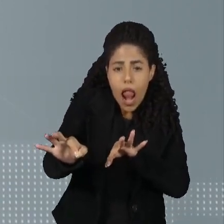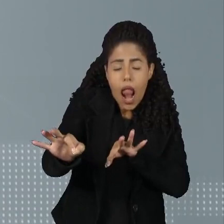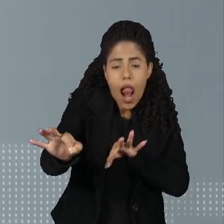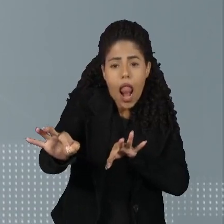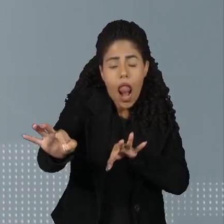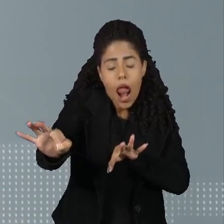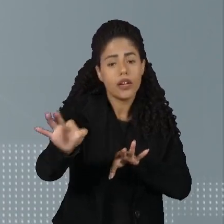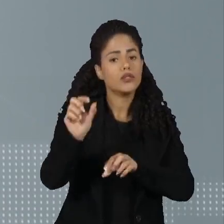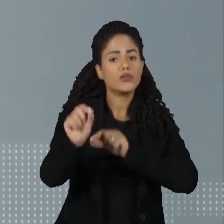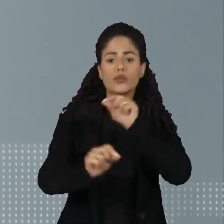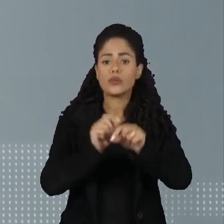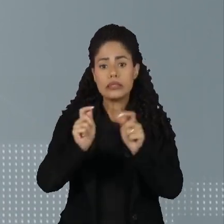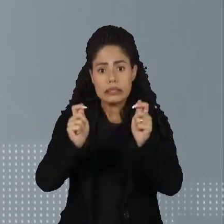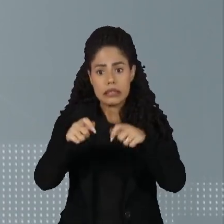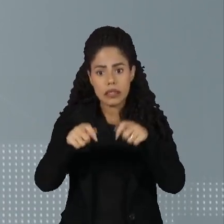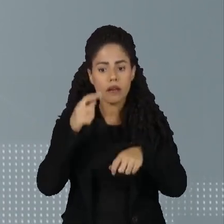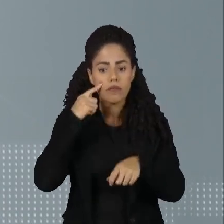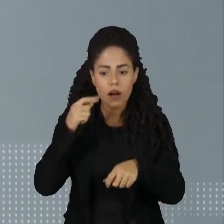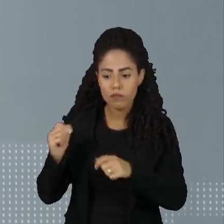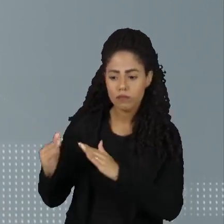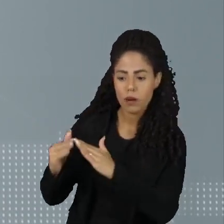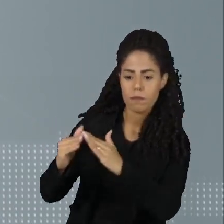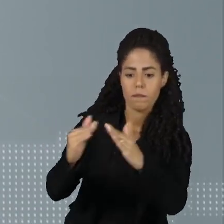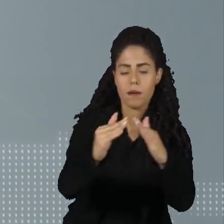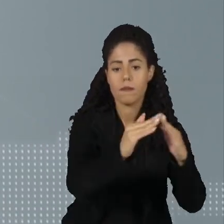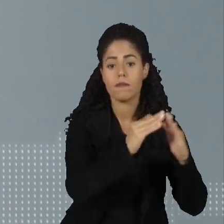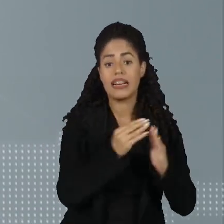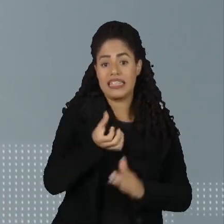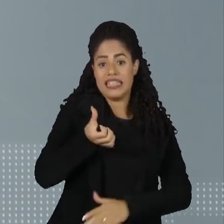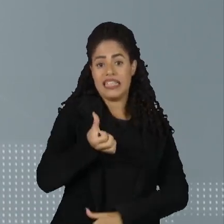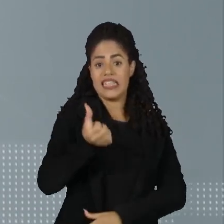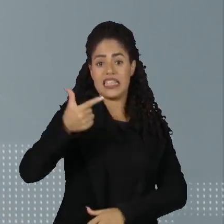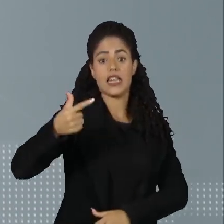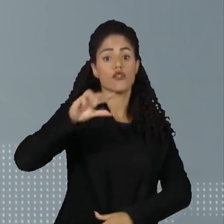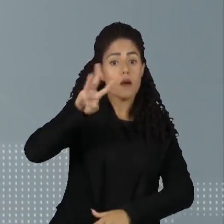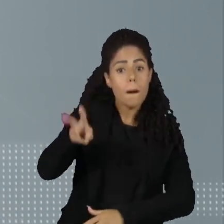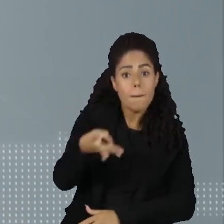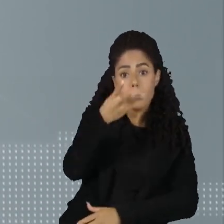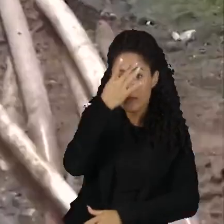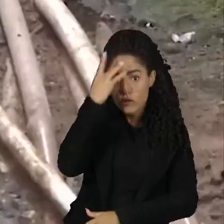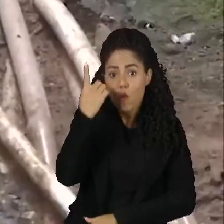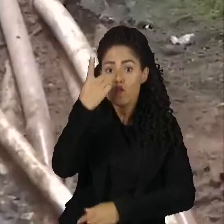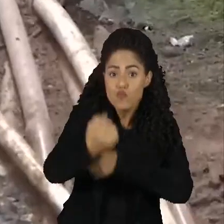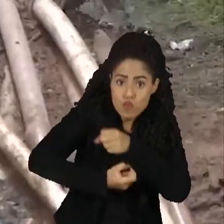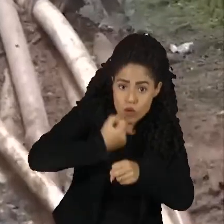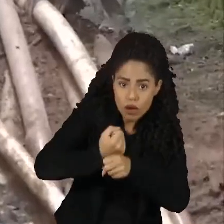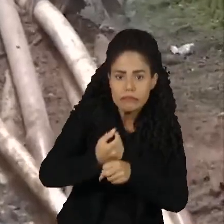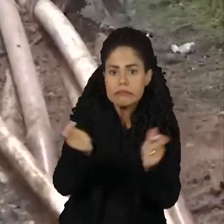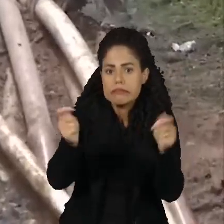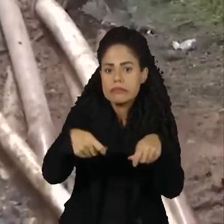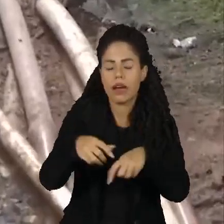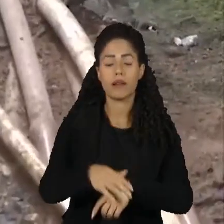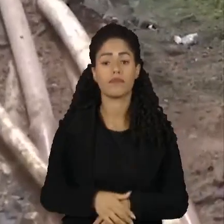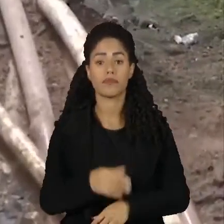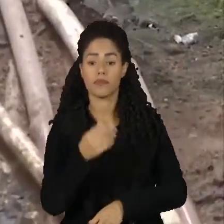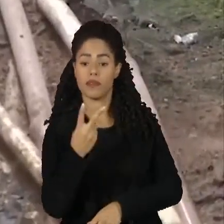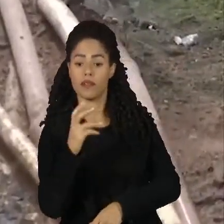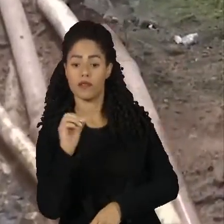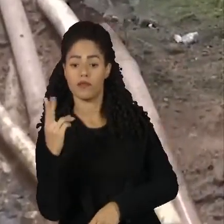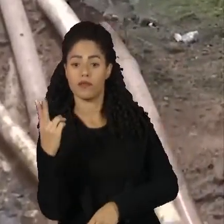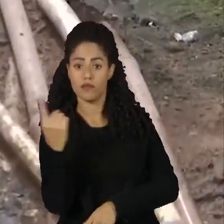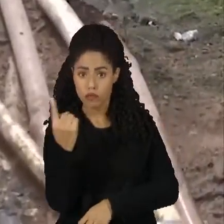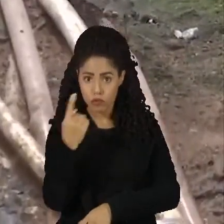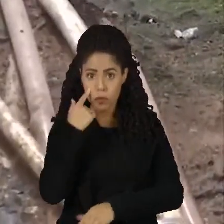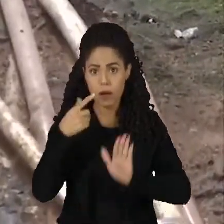que seriam suficientes para abastecer 67 milhões de pessoas por um ano. Em 2021, uma